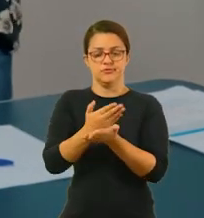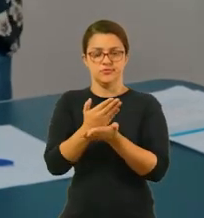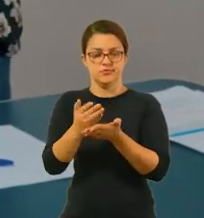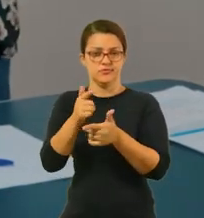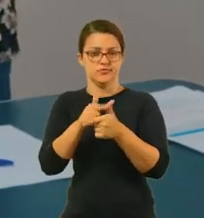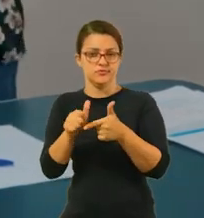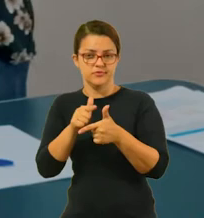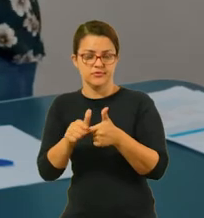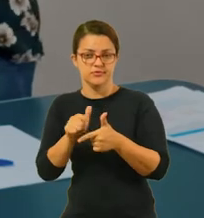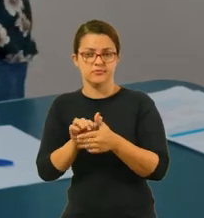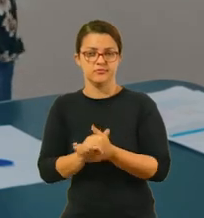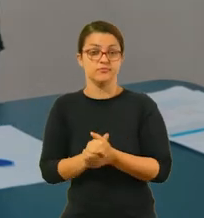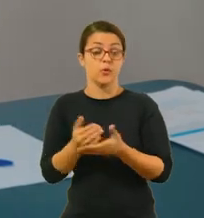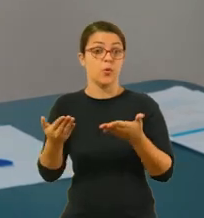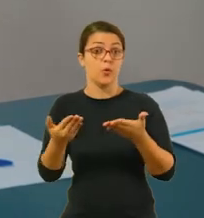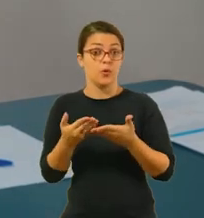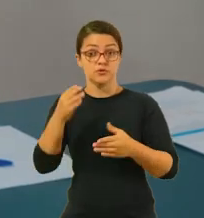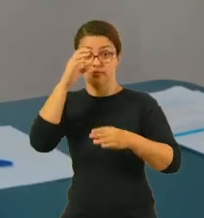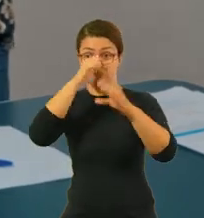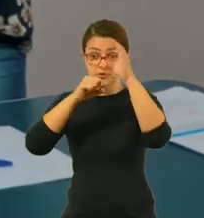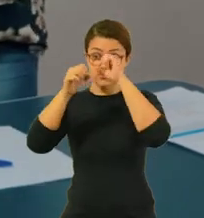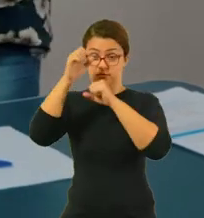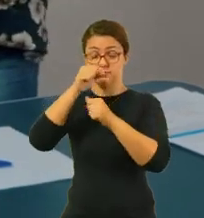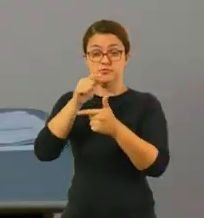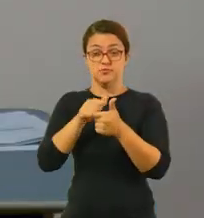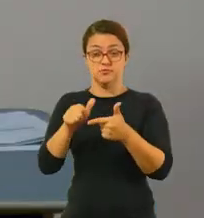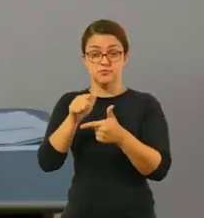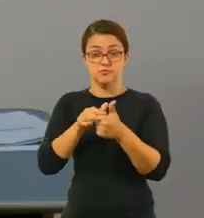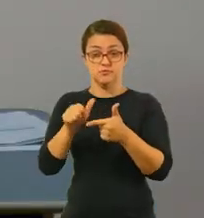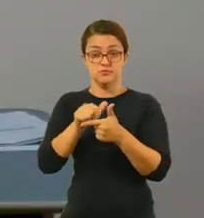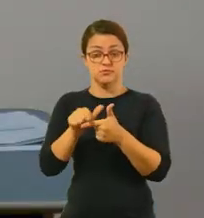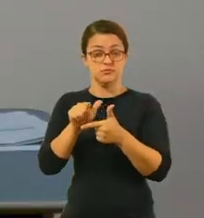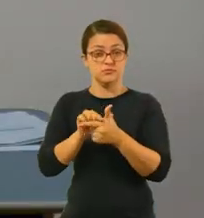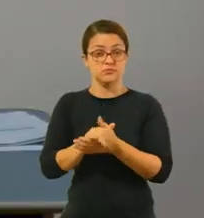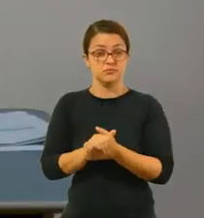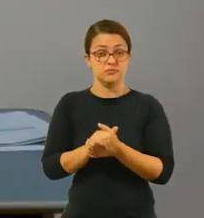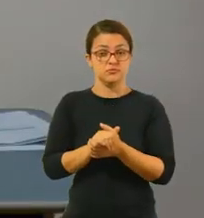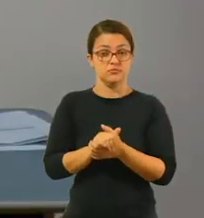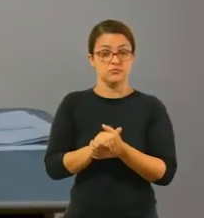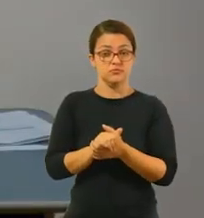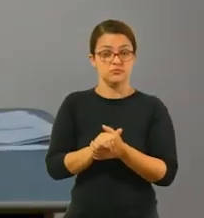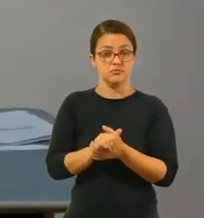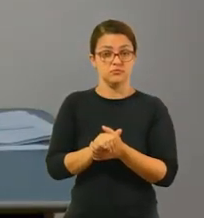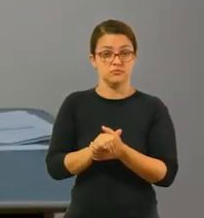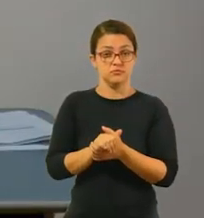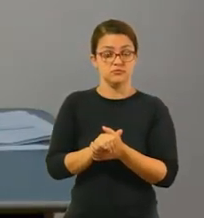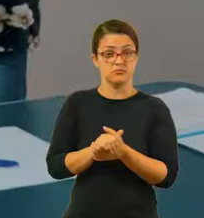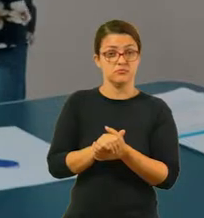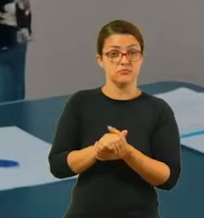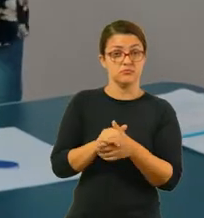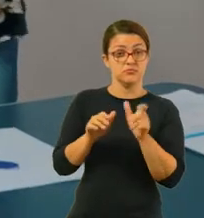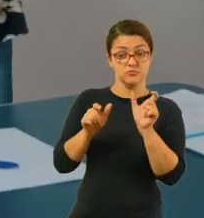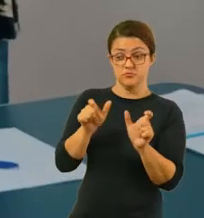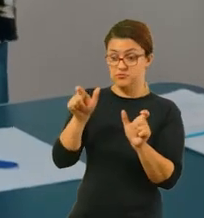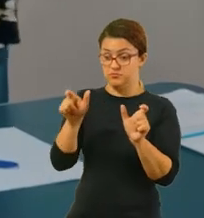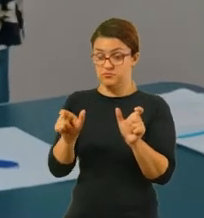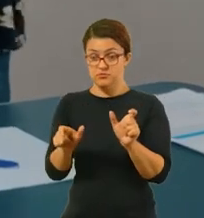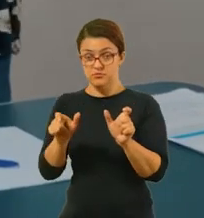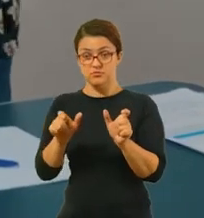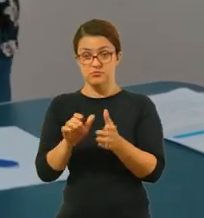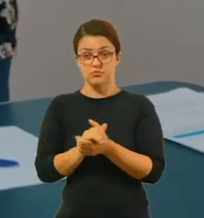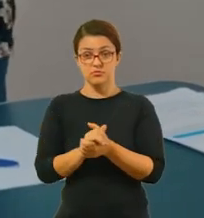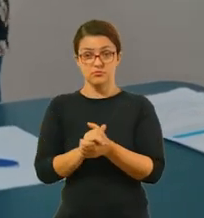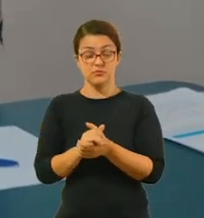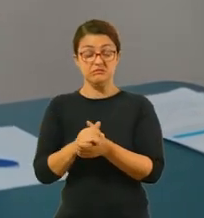conta de divisão. Porém, o que a gente vai aprender hoje é essa divisão inteira, ou divisão com resto. Esse método de